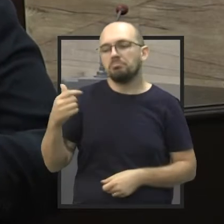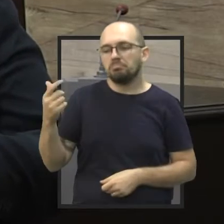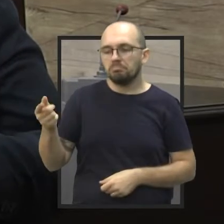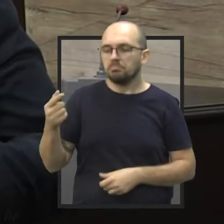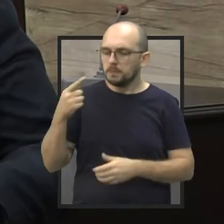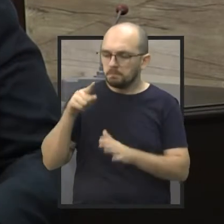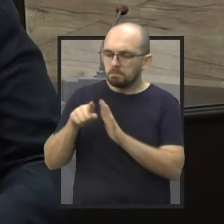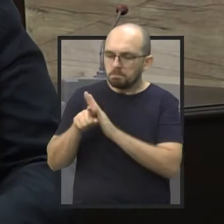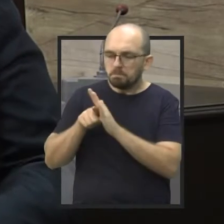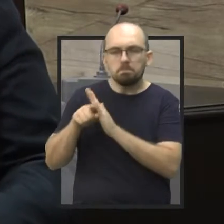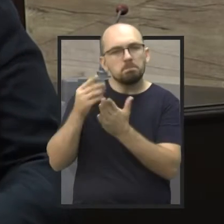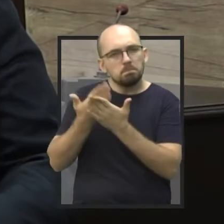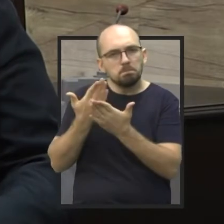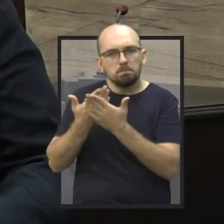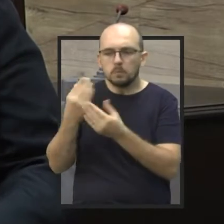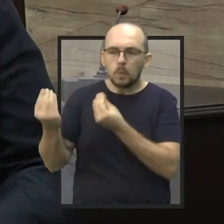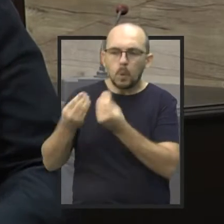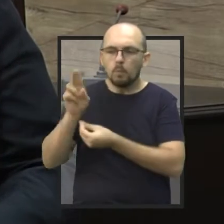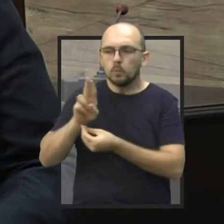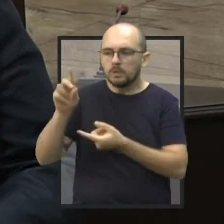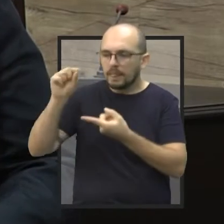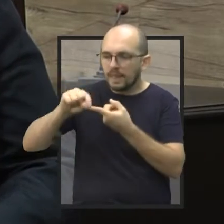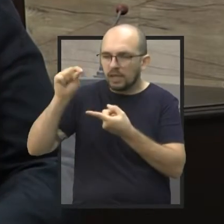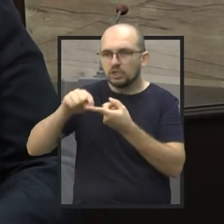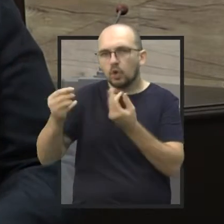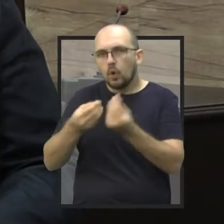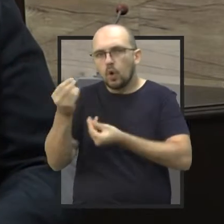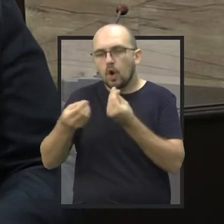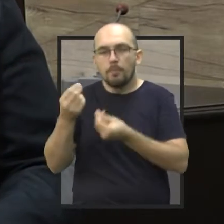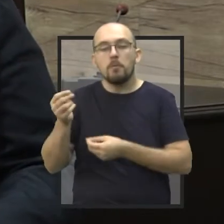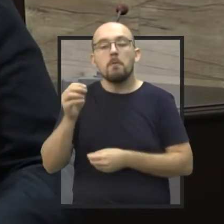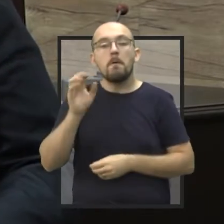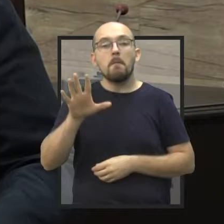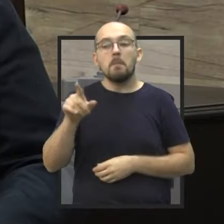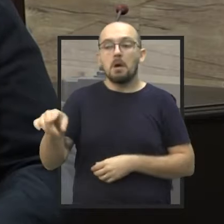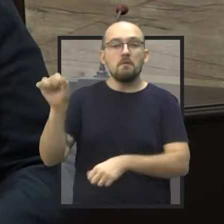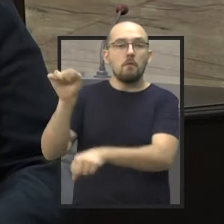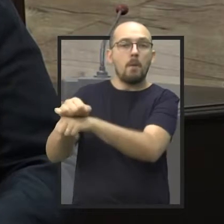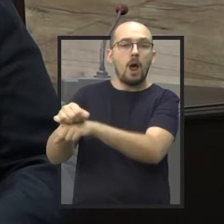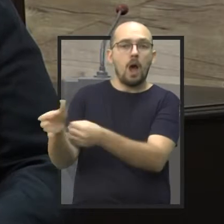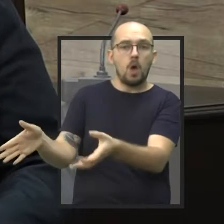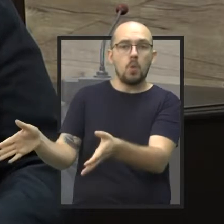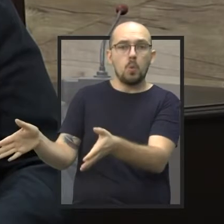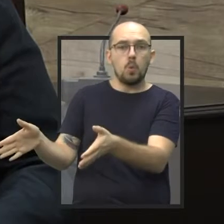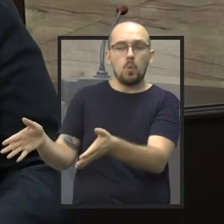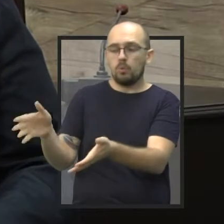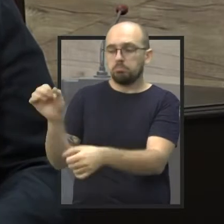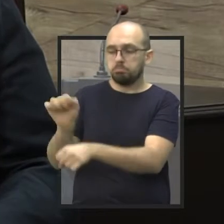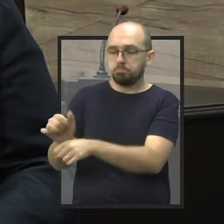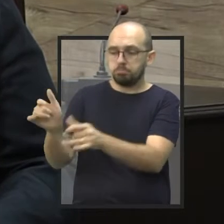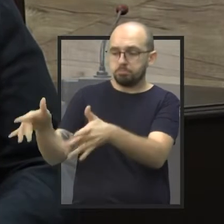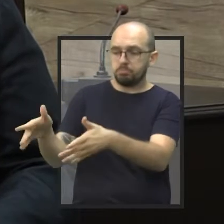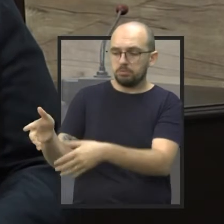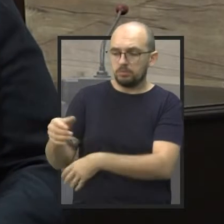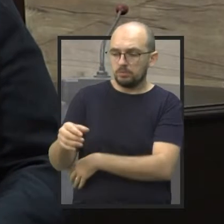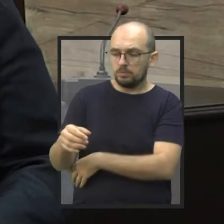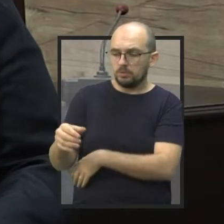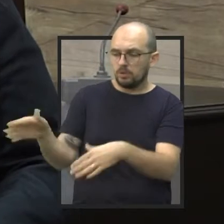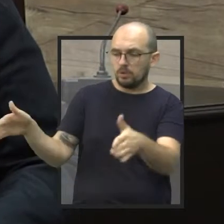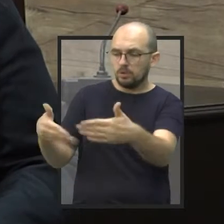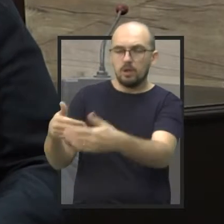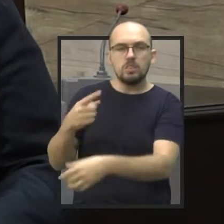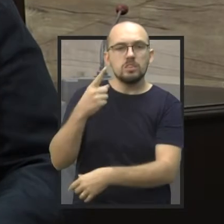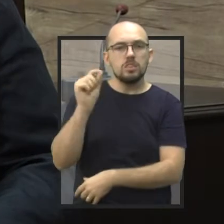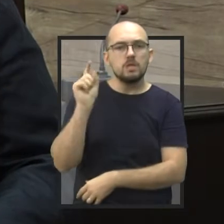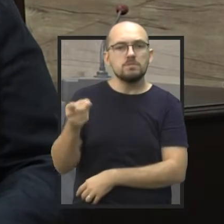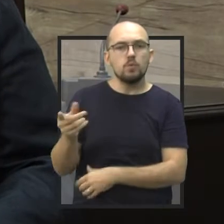esse estudo, foi passado como funcionavam esses testes, só que eles ficaram parados lá no NGA. São mais de 10 mil